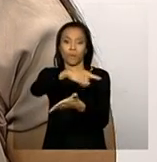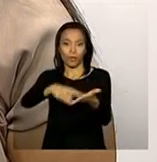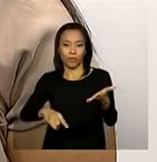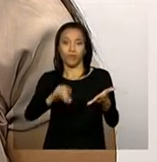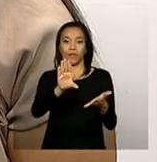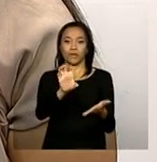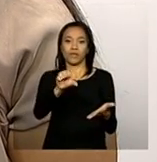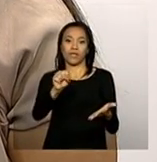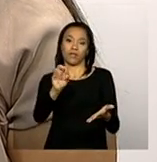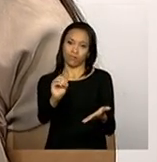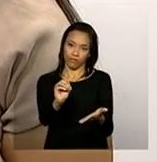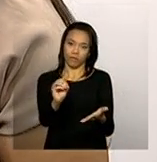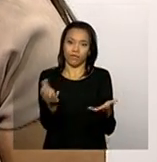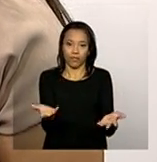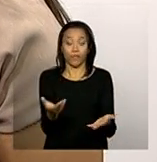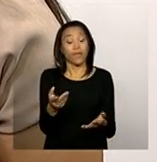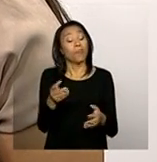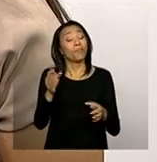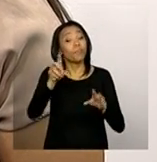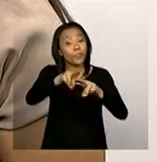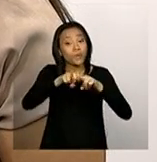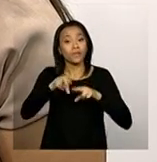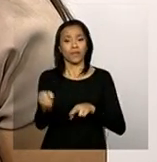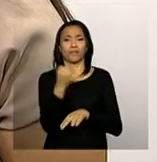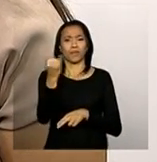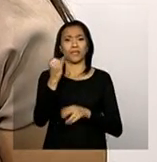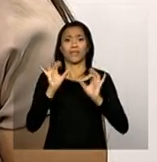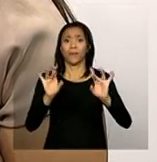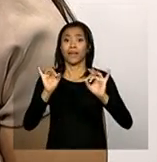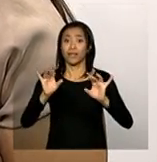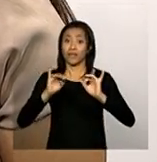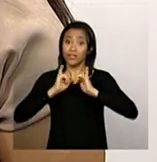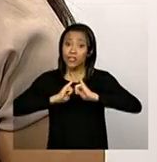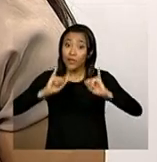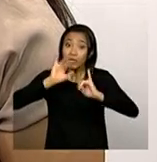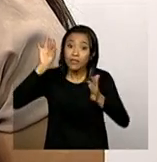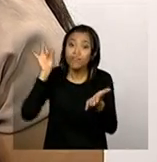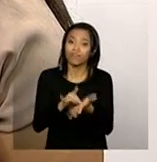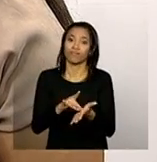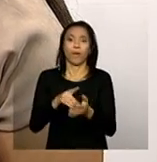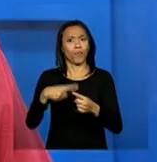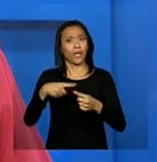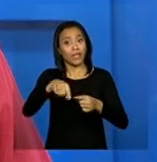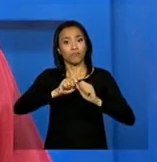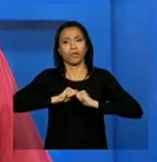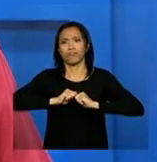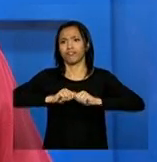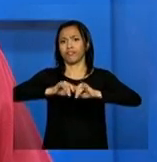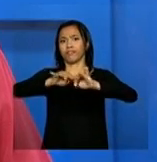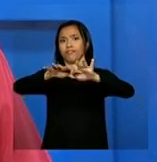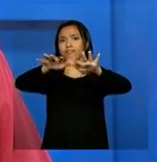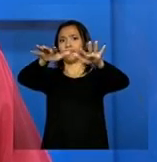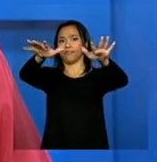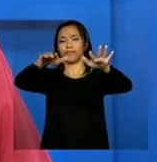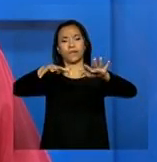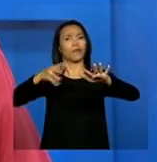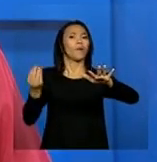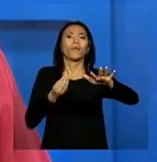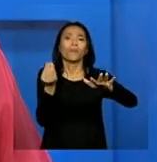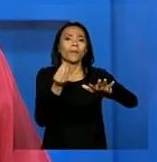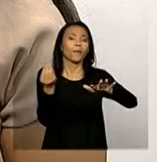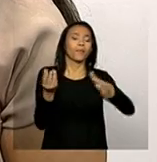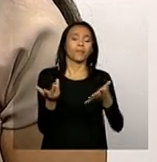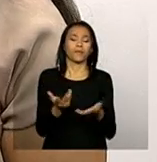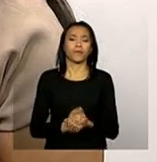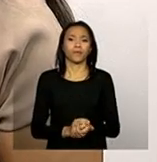a gente pensar na qualidade dessa informação que é dada, porque isso pode repercutir, sim, em algum tipo de expansão, algum